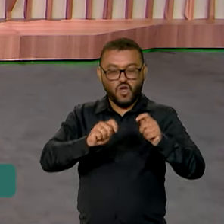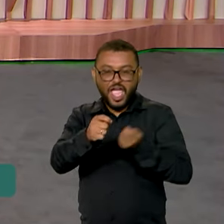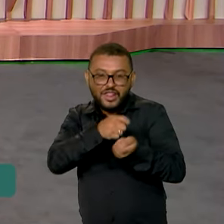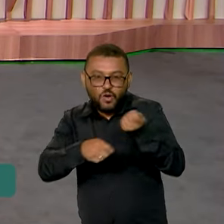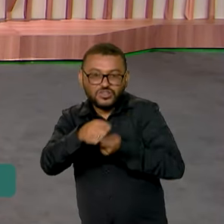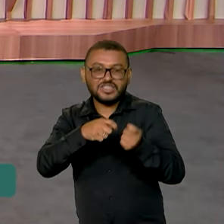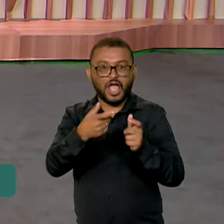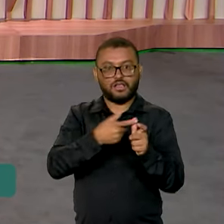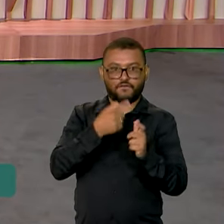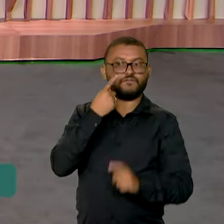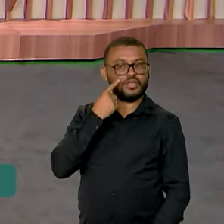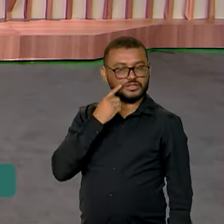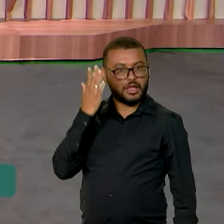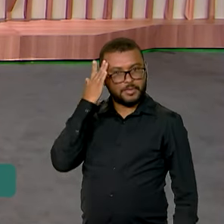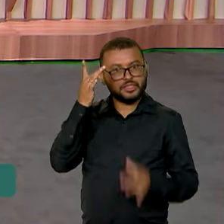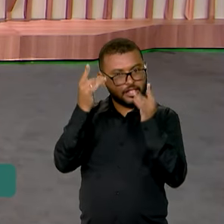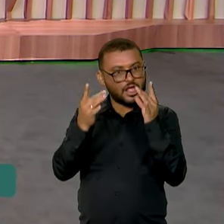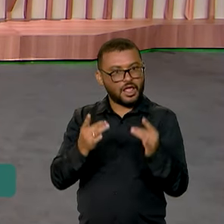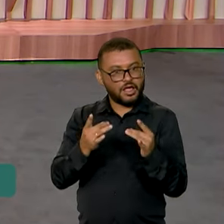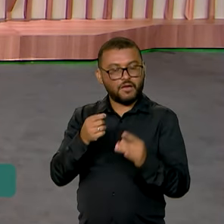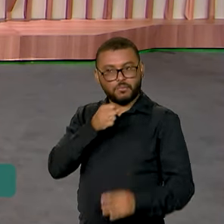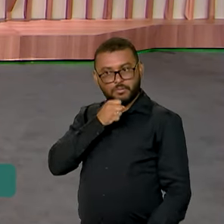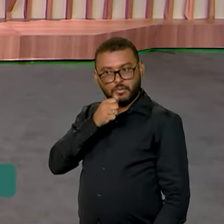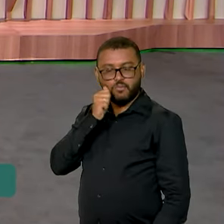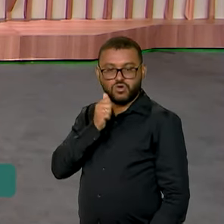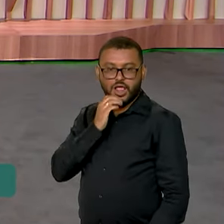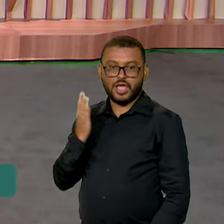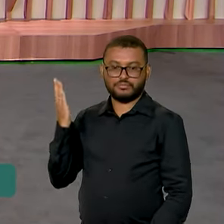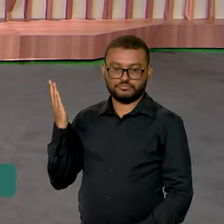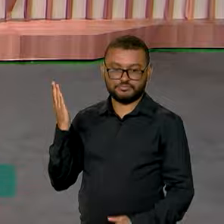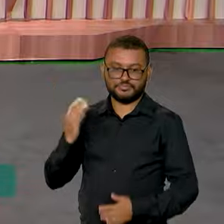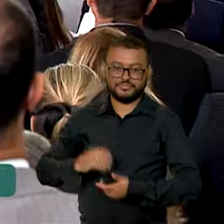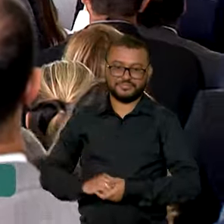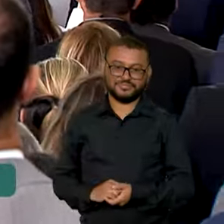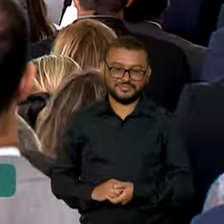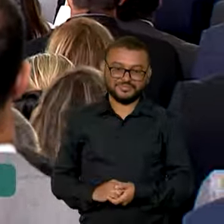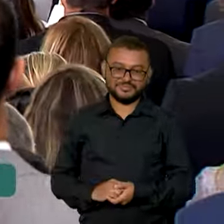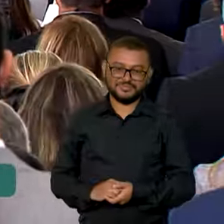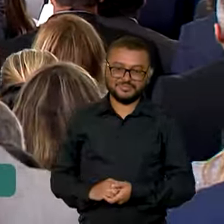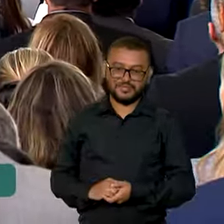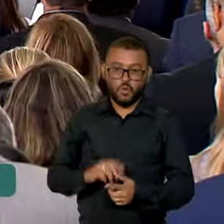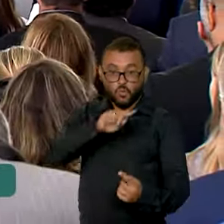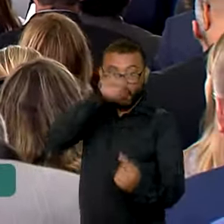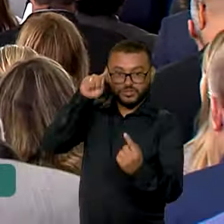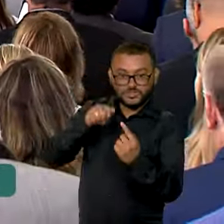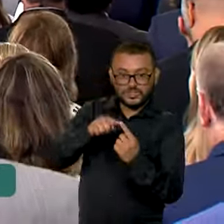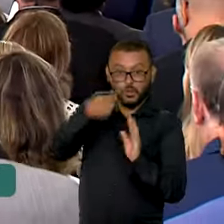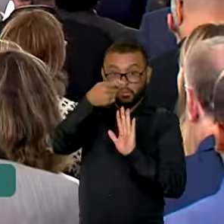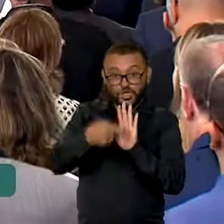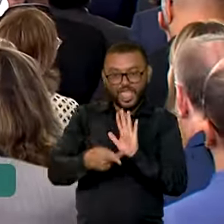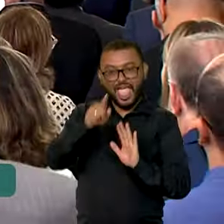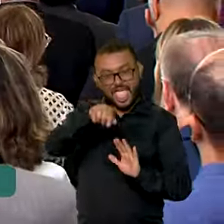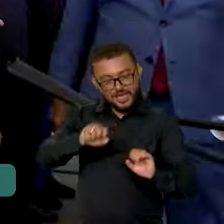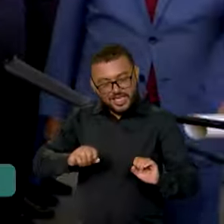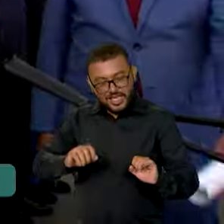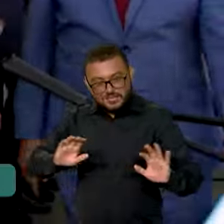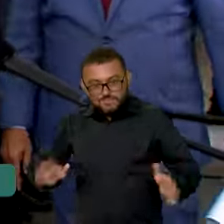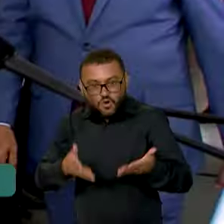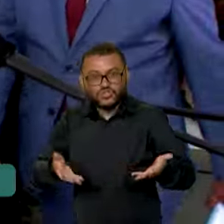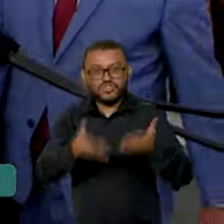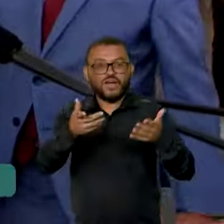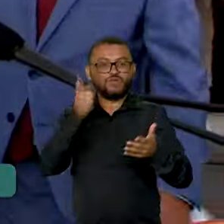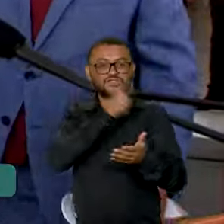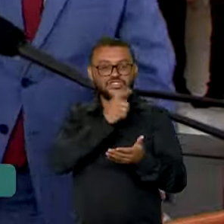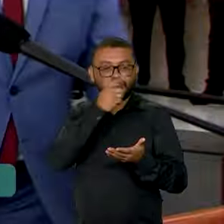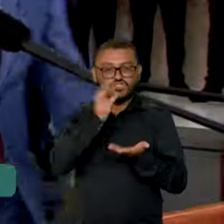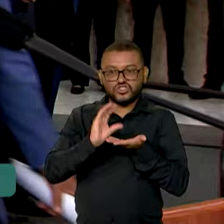dívidas. Veja os detalhes na reportagem de Jéssica Gonçalves. O objetivo do programa é estimular o crédito